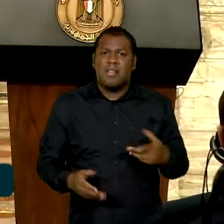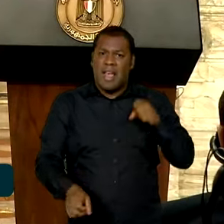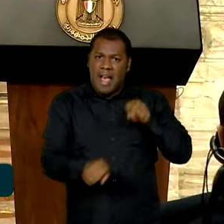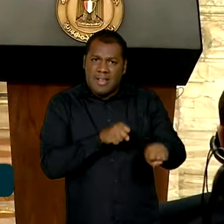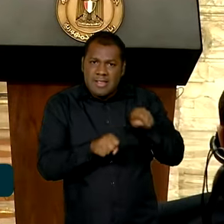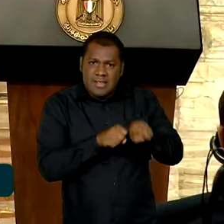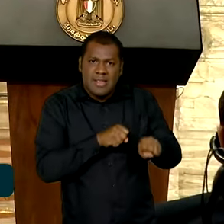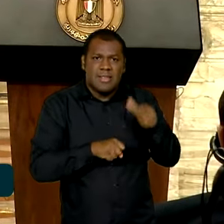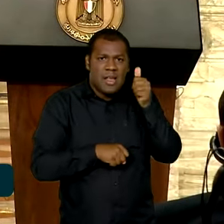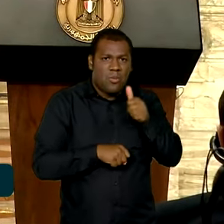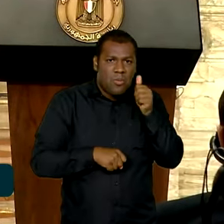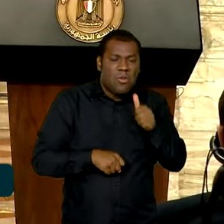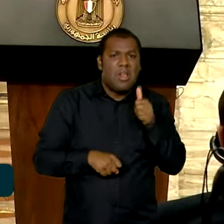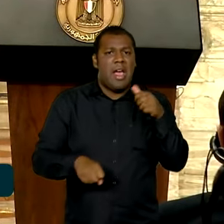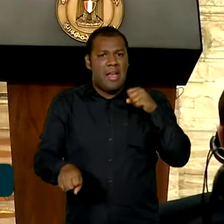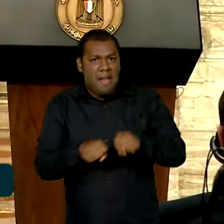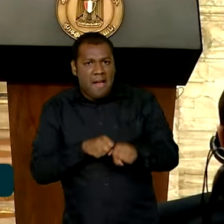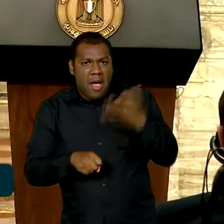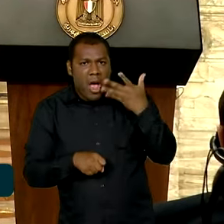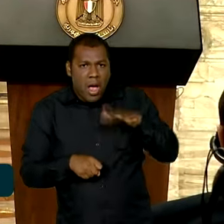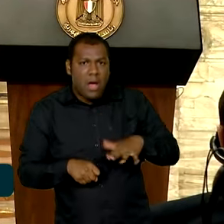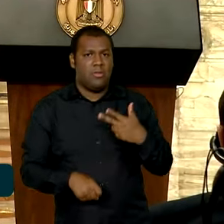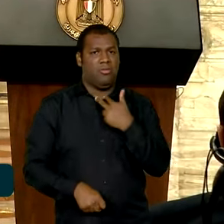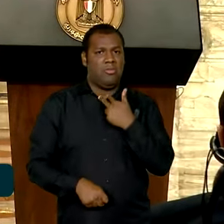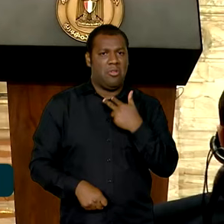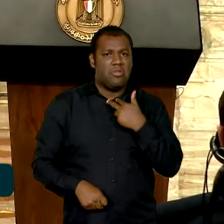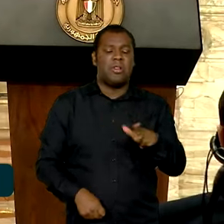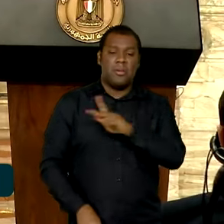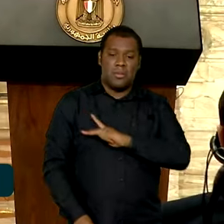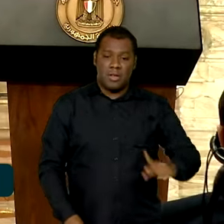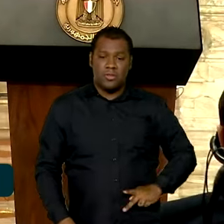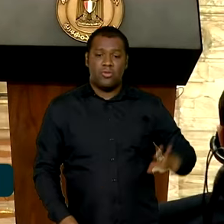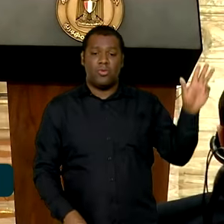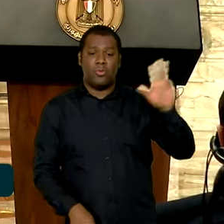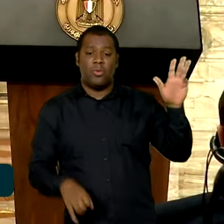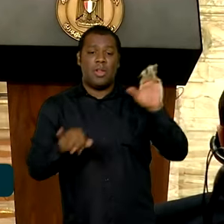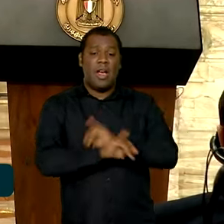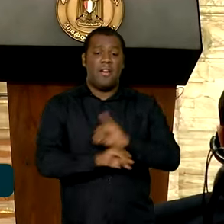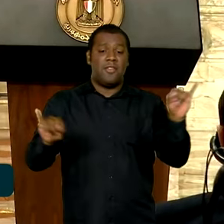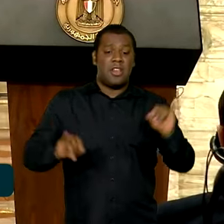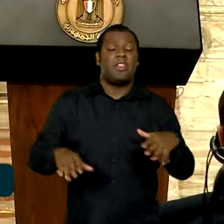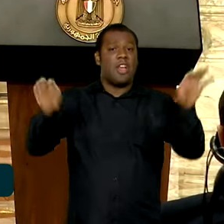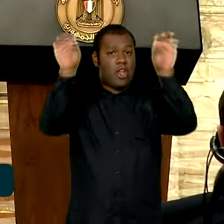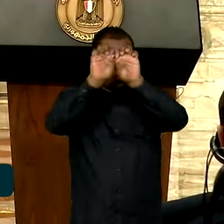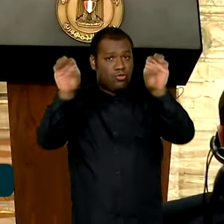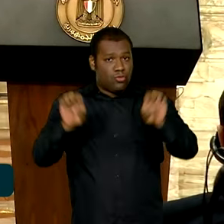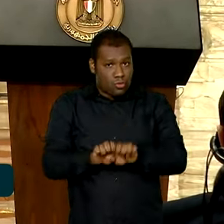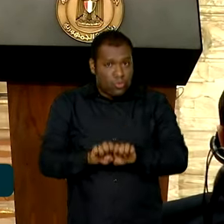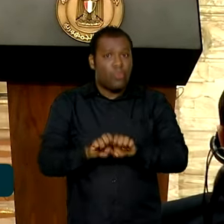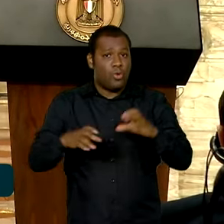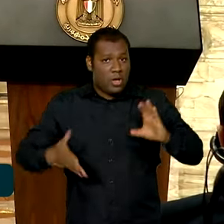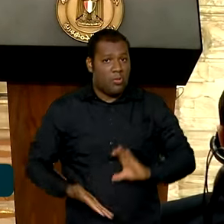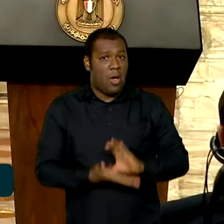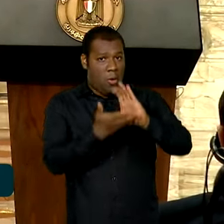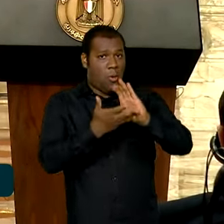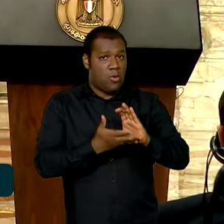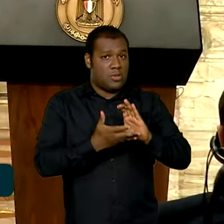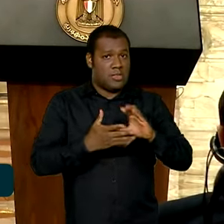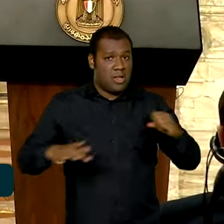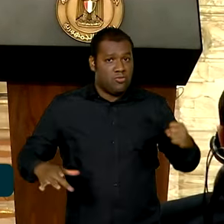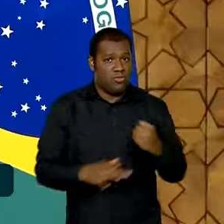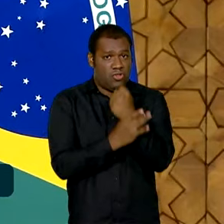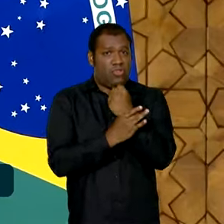O presidente brasileiro ainda destacou a necessidade de modificar a estrutura do Conselho de Segurança da